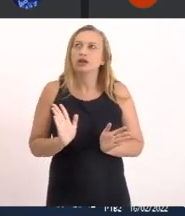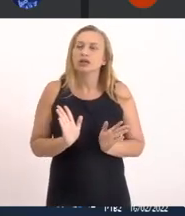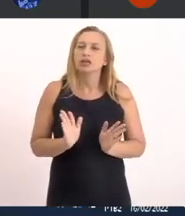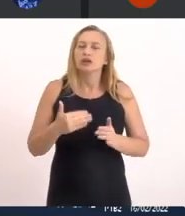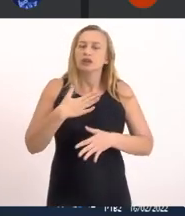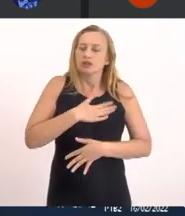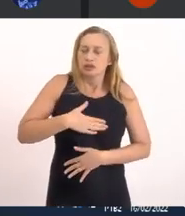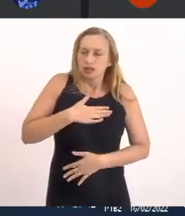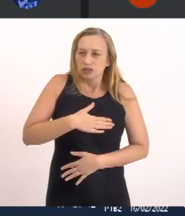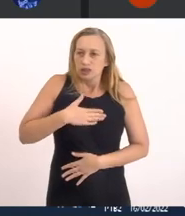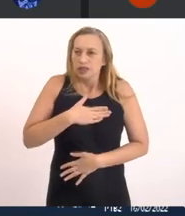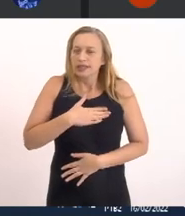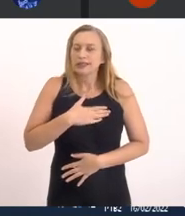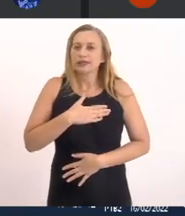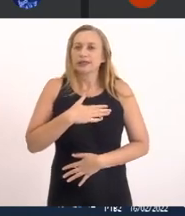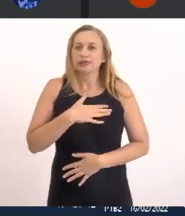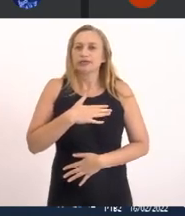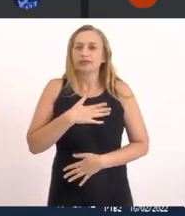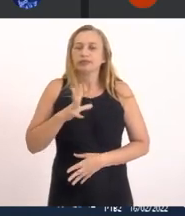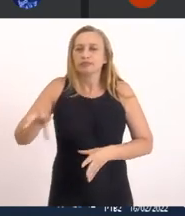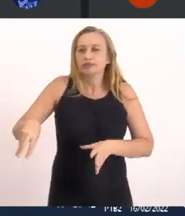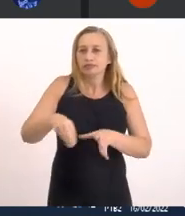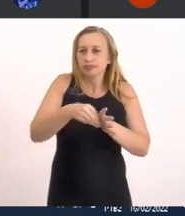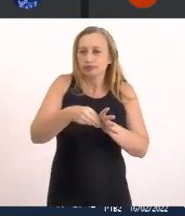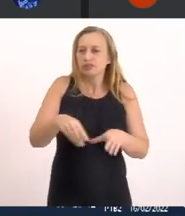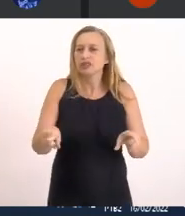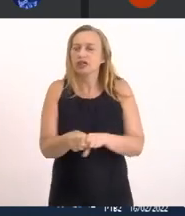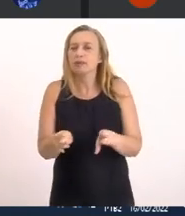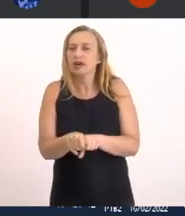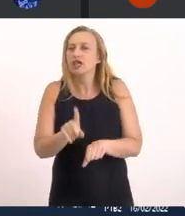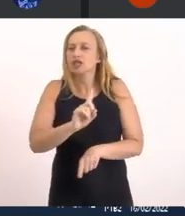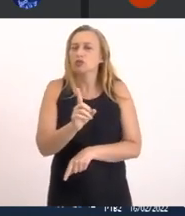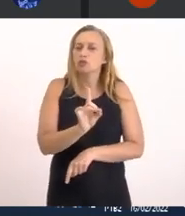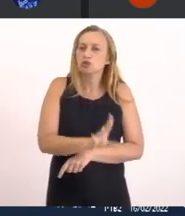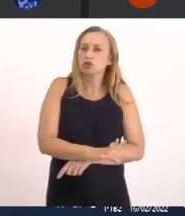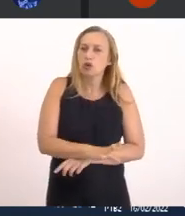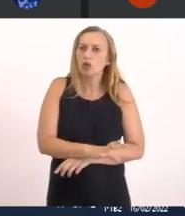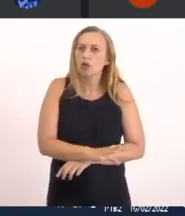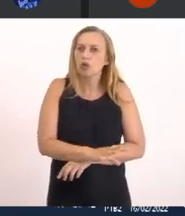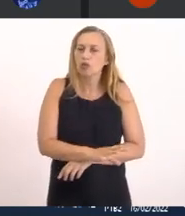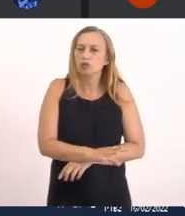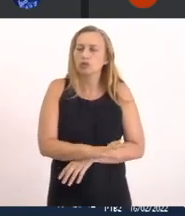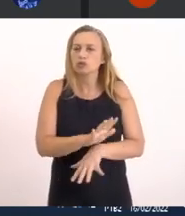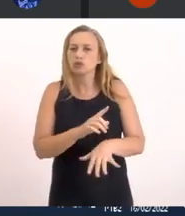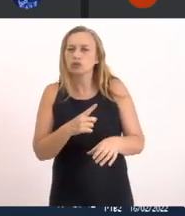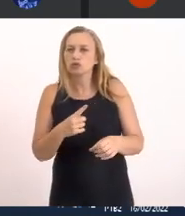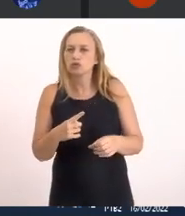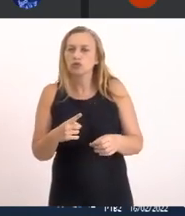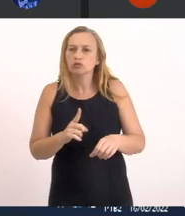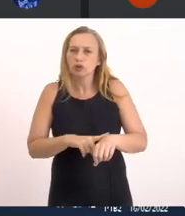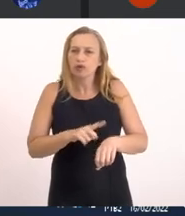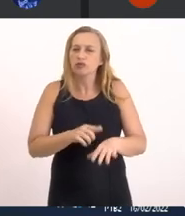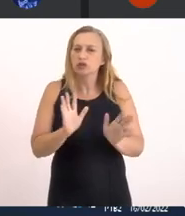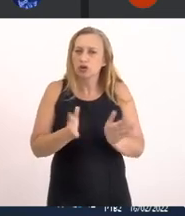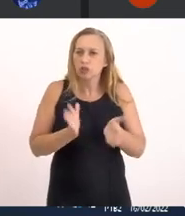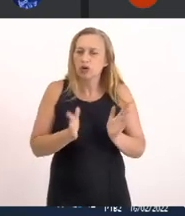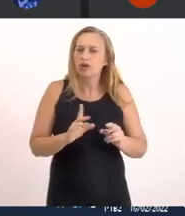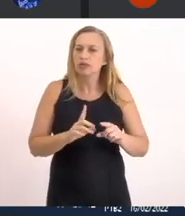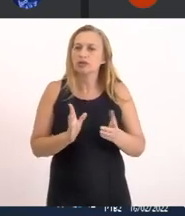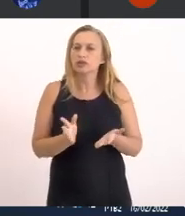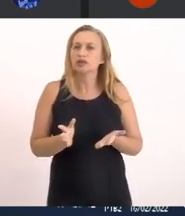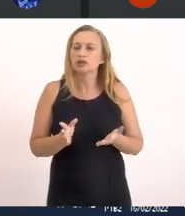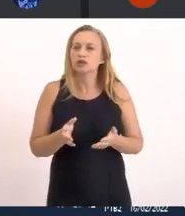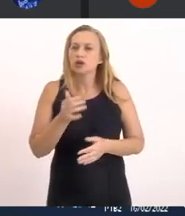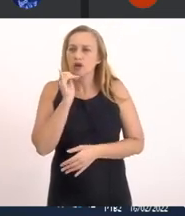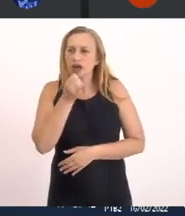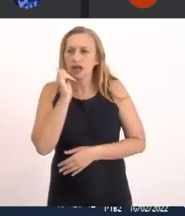gostaria De Incluir Também Não só Dos munícipes Atuais Isso consta Do